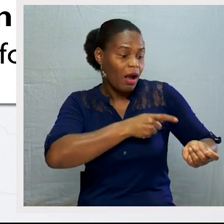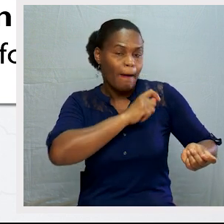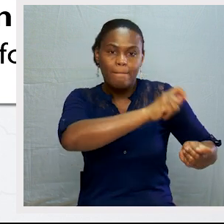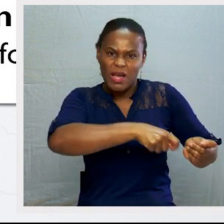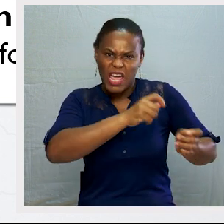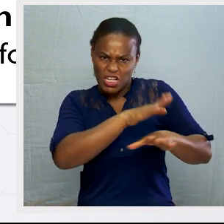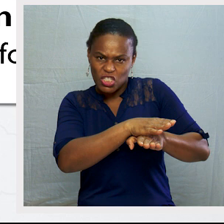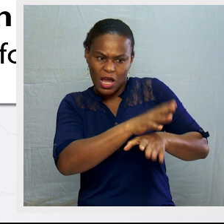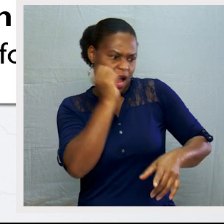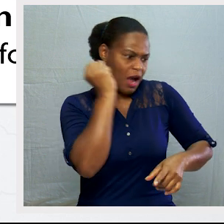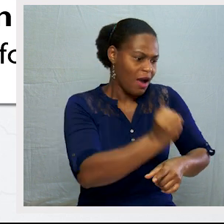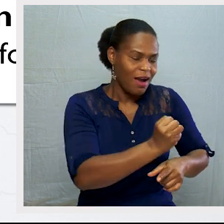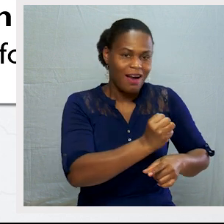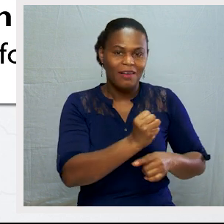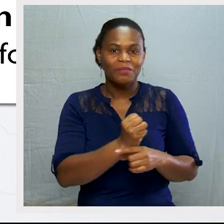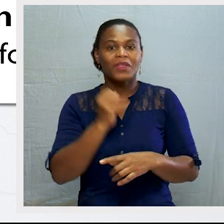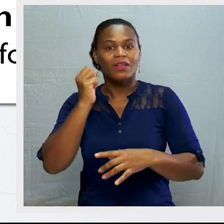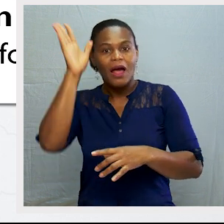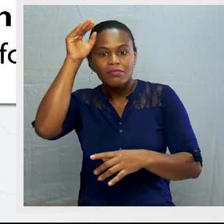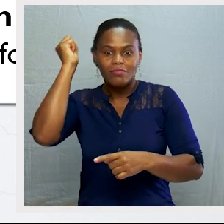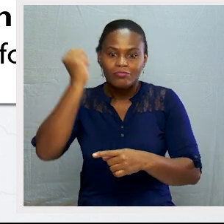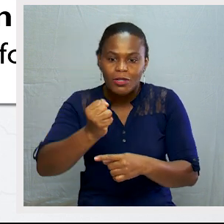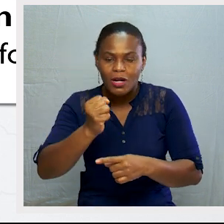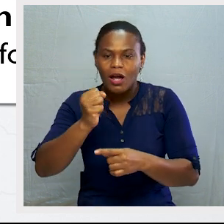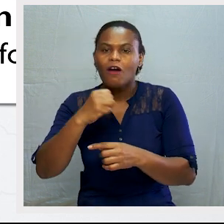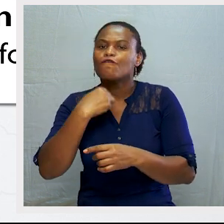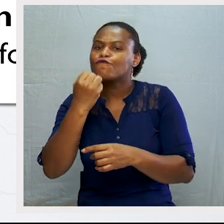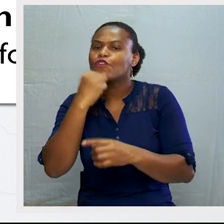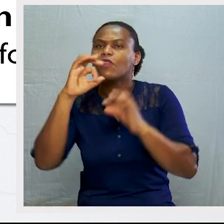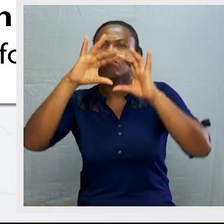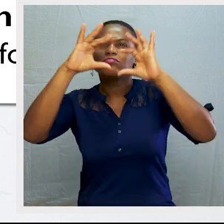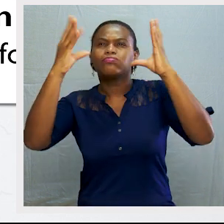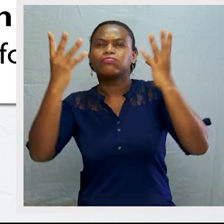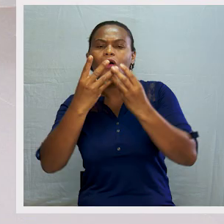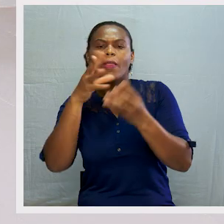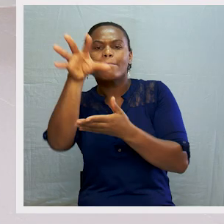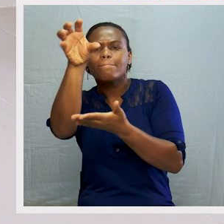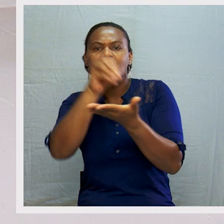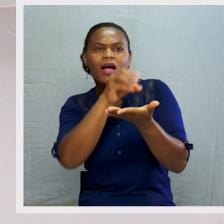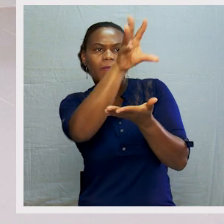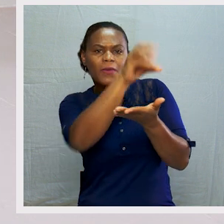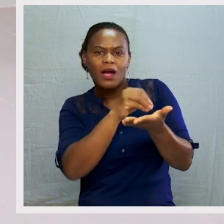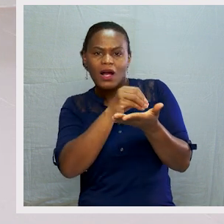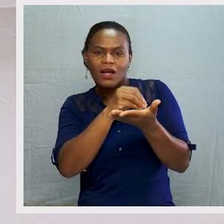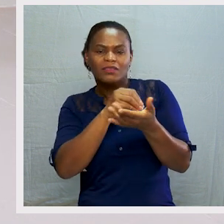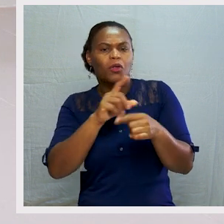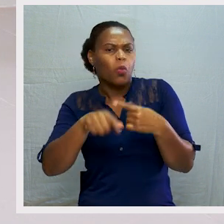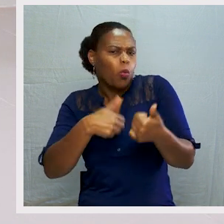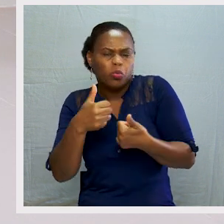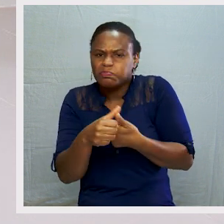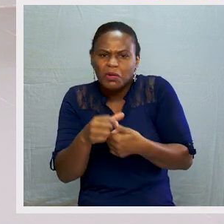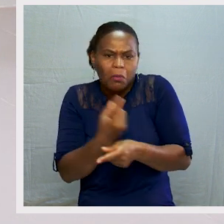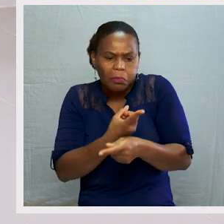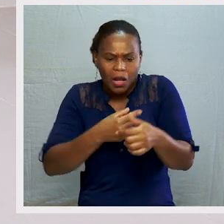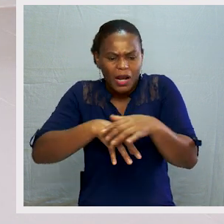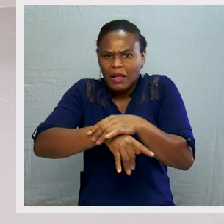e colhiam o que a natureza produzia. Frutos, raízes, folhas e sementes.